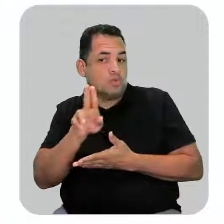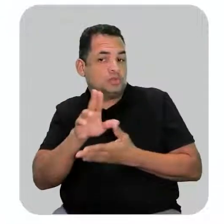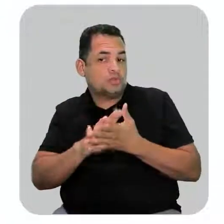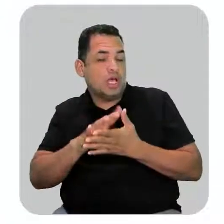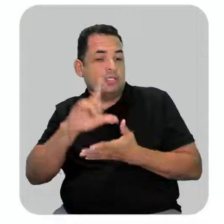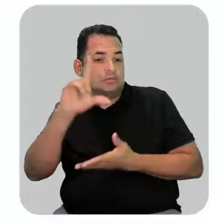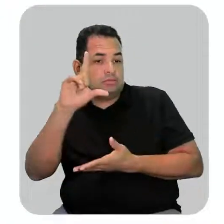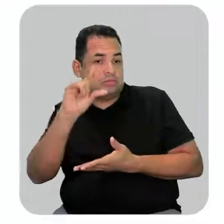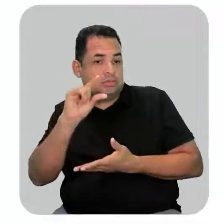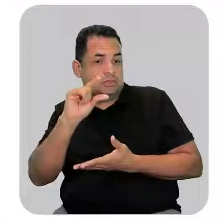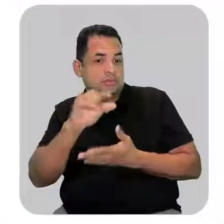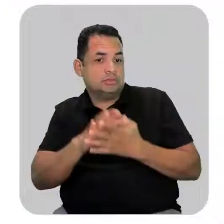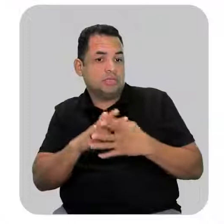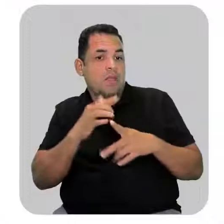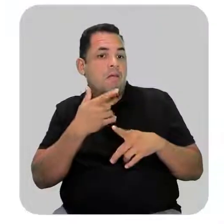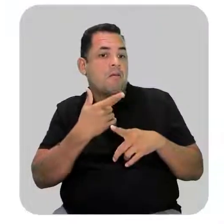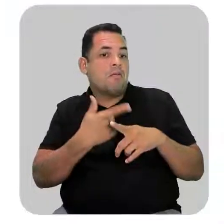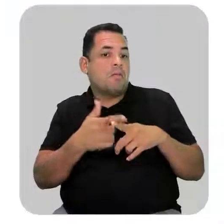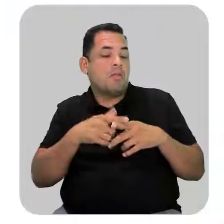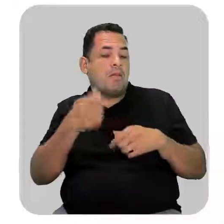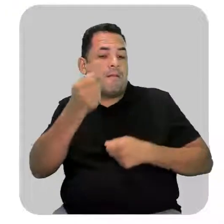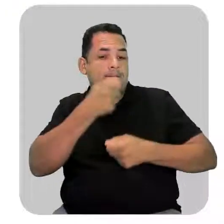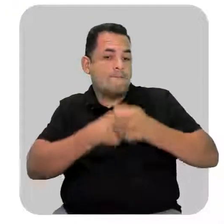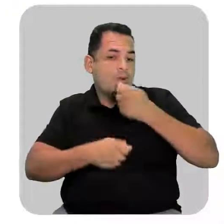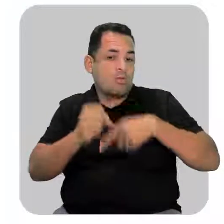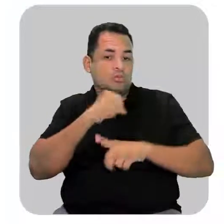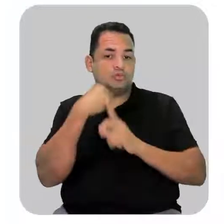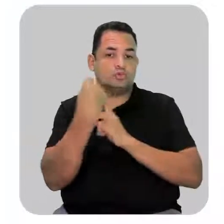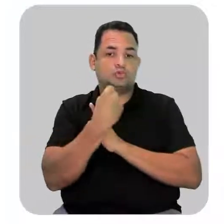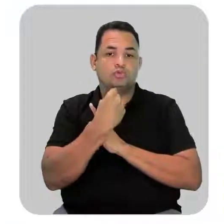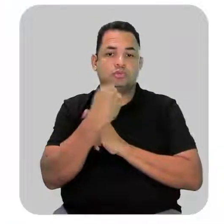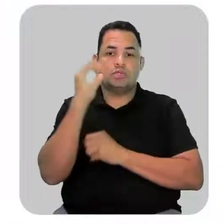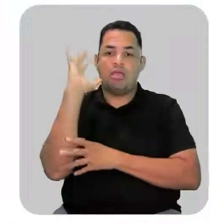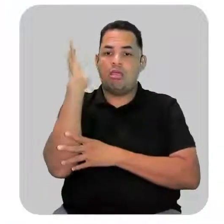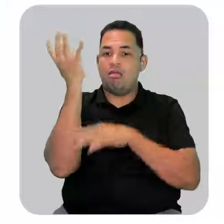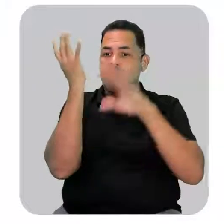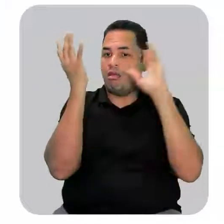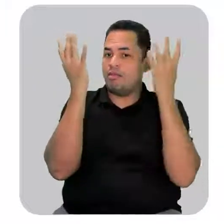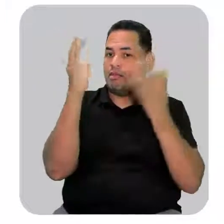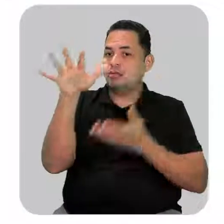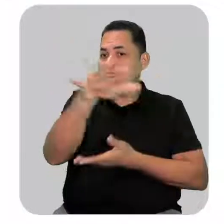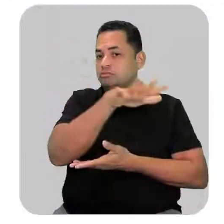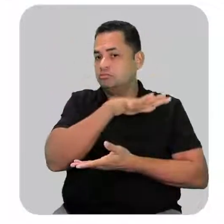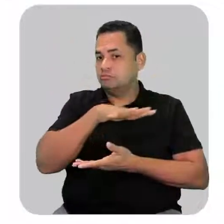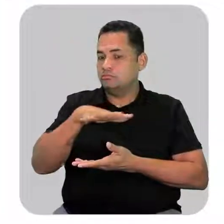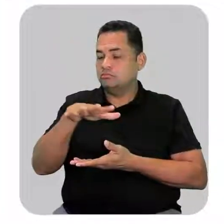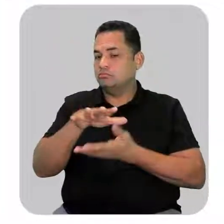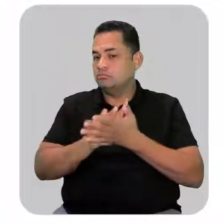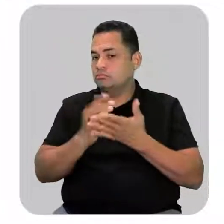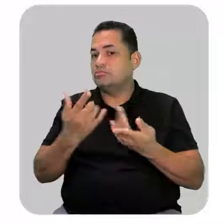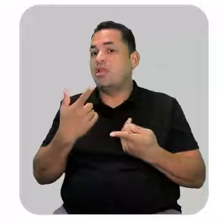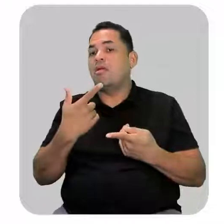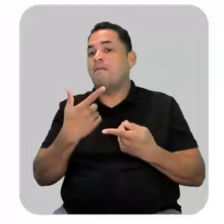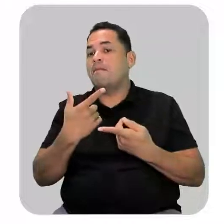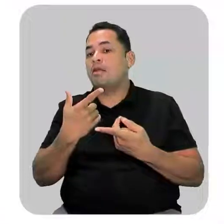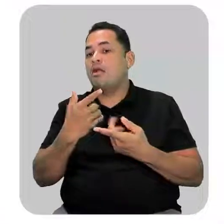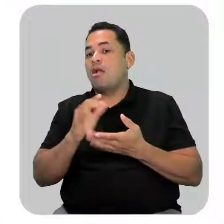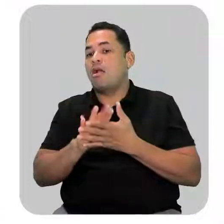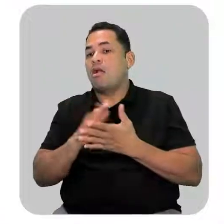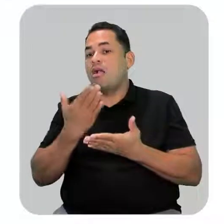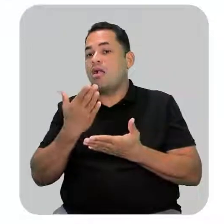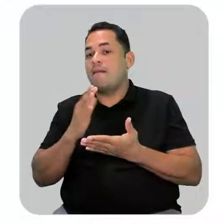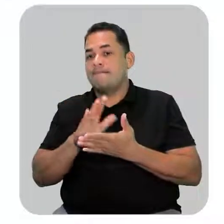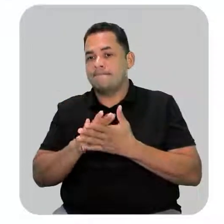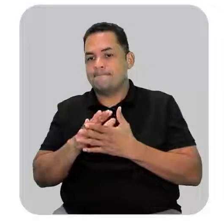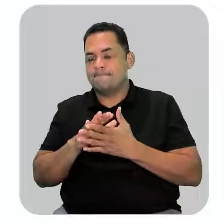diminuição dos prejuízos econômicos, sociais e ambientais gerados pelos agrotóxicos. E aí